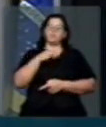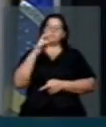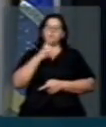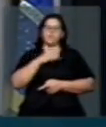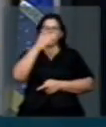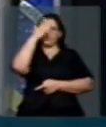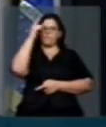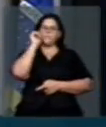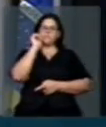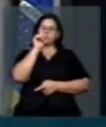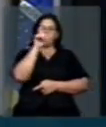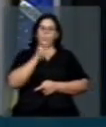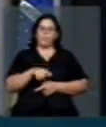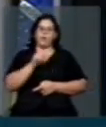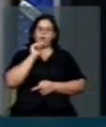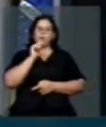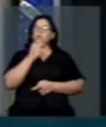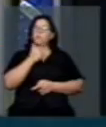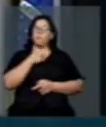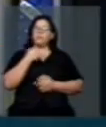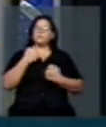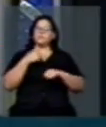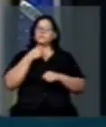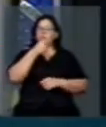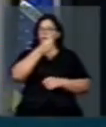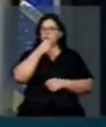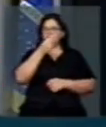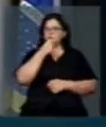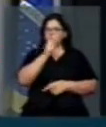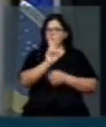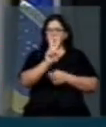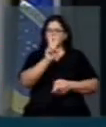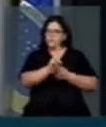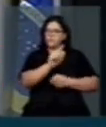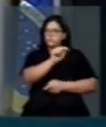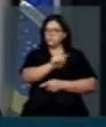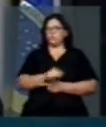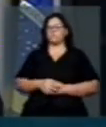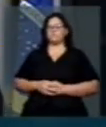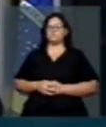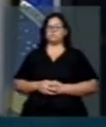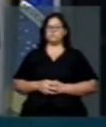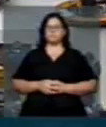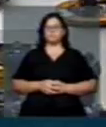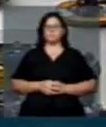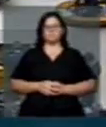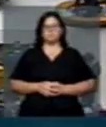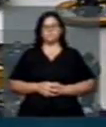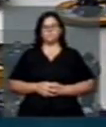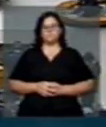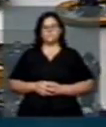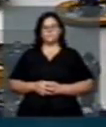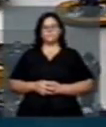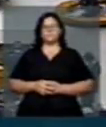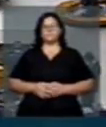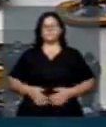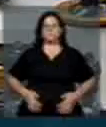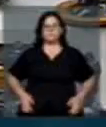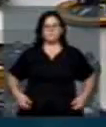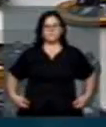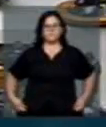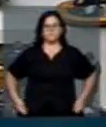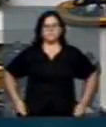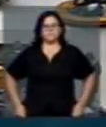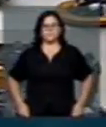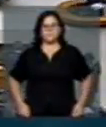integridade física no nosso país, e por isso, eu quero que a Polícia Federal acompanhe enquanto ativerem o nosso país. Obrigado, Sr. Presidente. Sim. Então, alguém